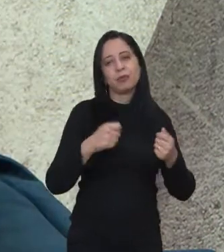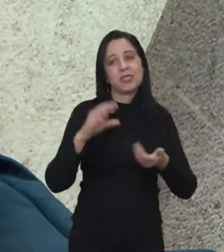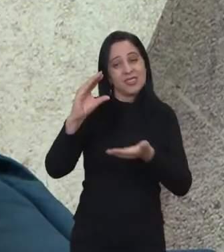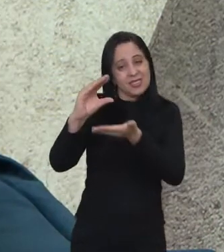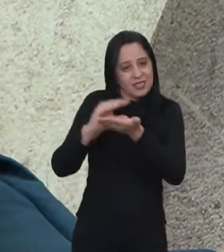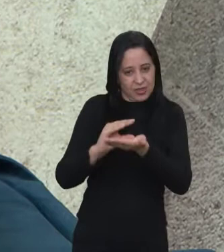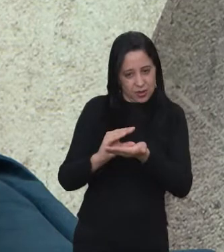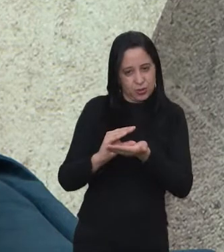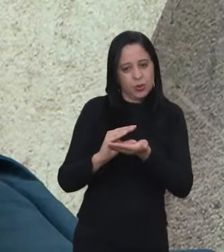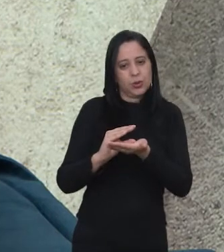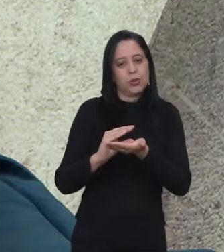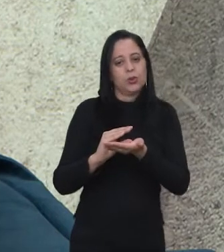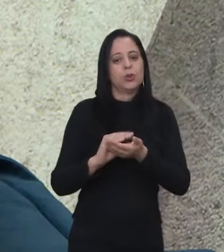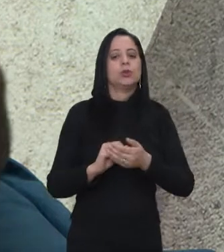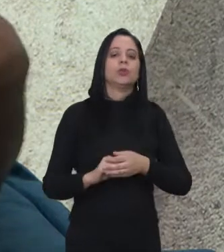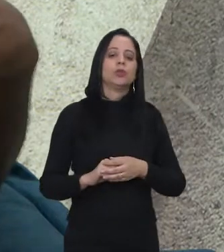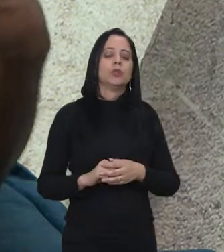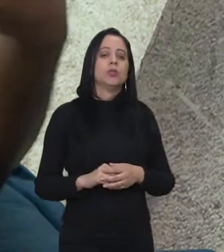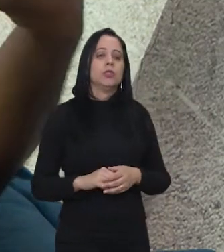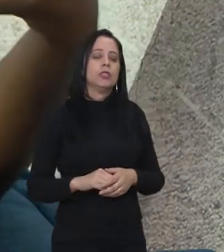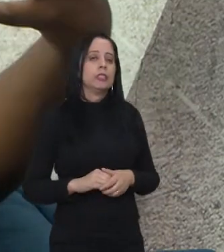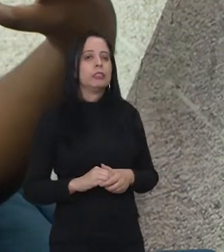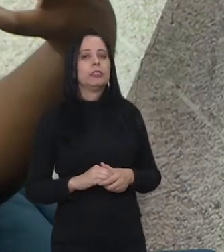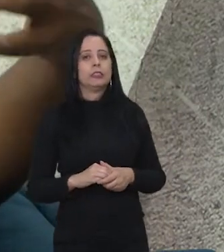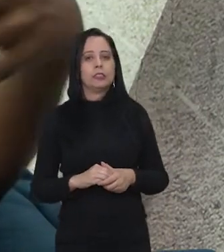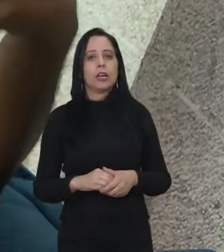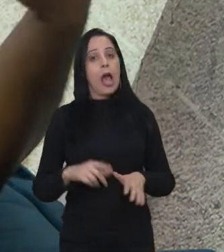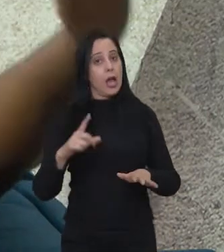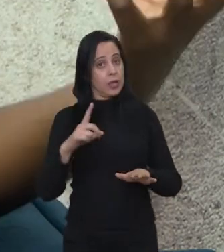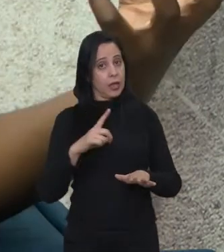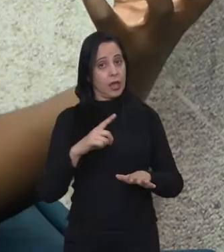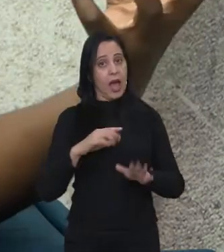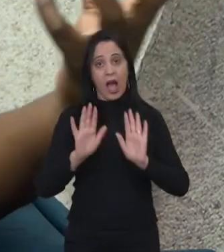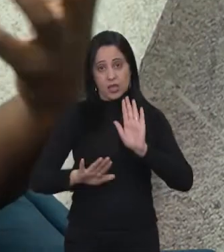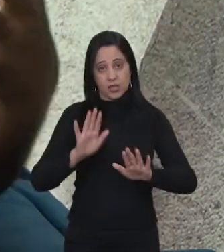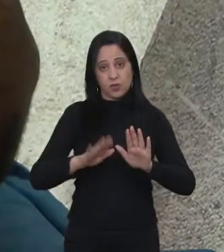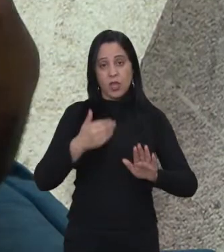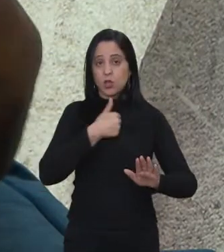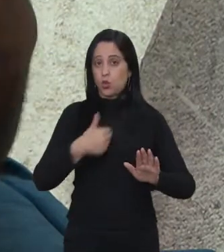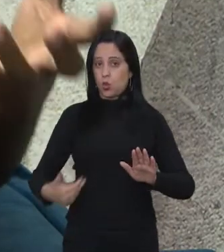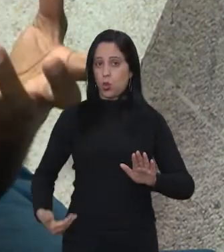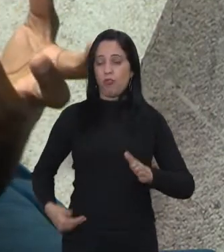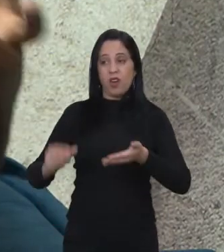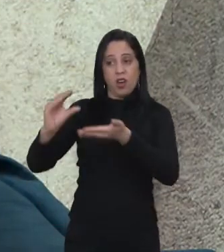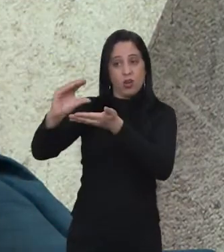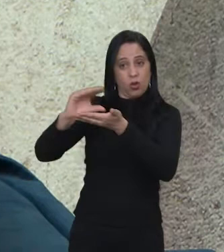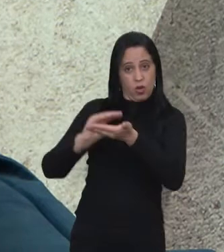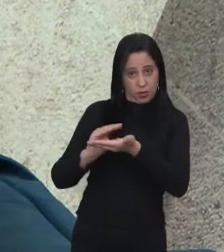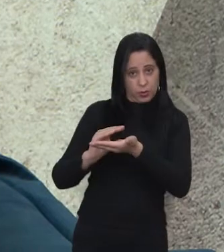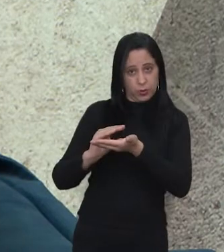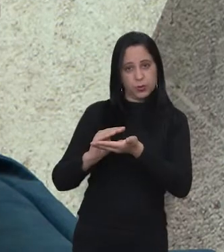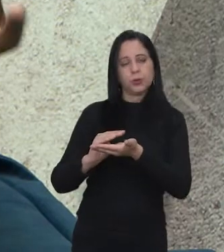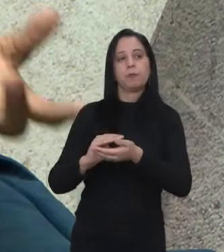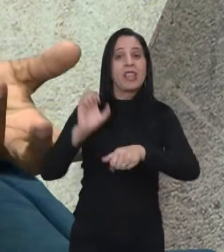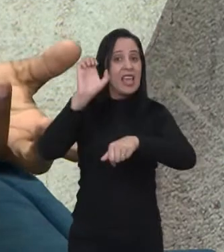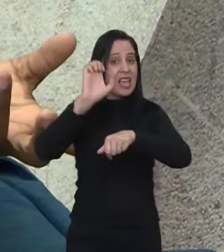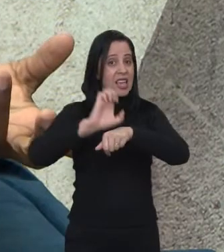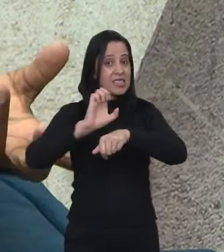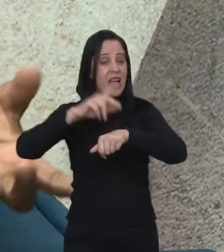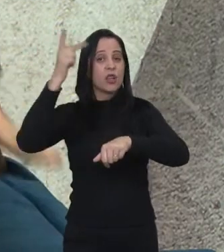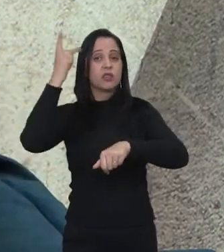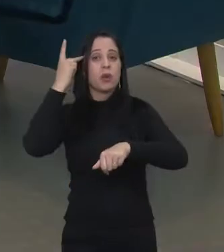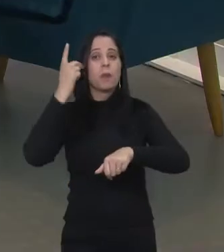empresas precisam de recurso. Tem uma parte do recurso público, né? E, como parceiro em São Paulo, a gente tem a